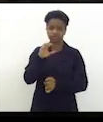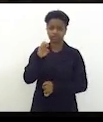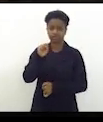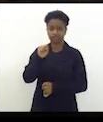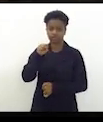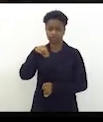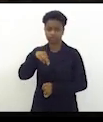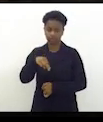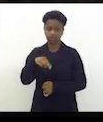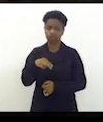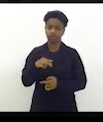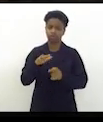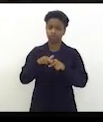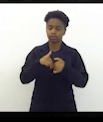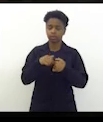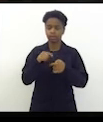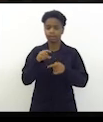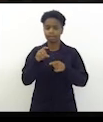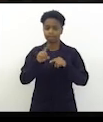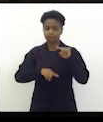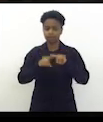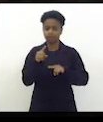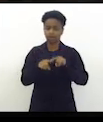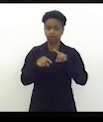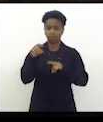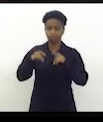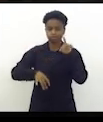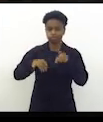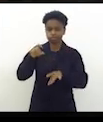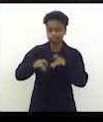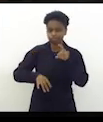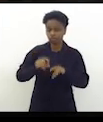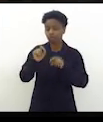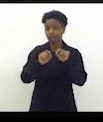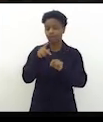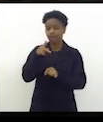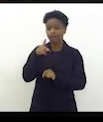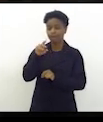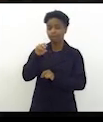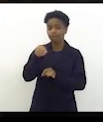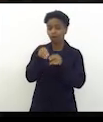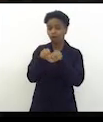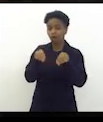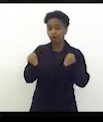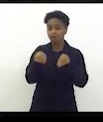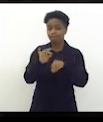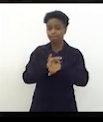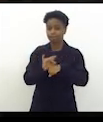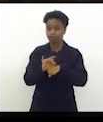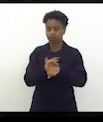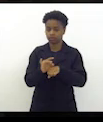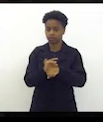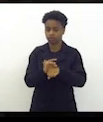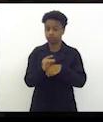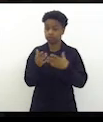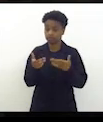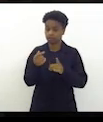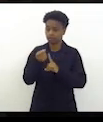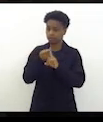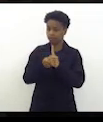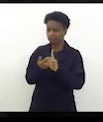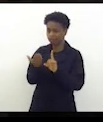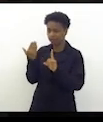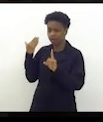partículas sedimentáveis ou seja o chamado pó preto há alguns meses atrás